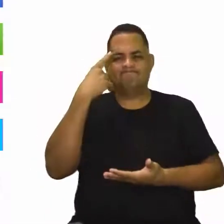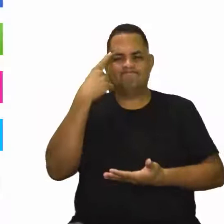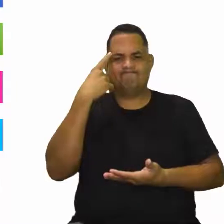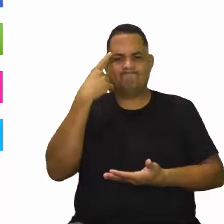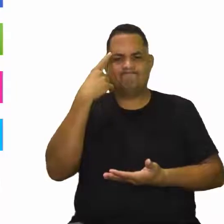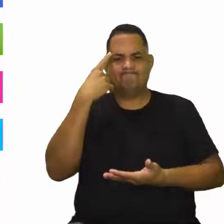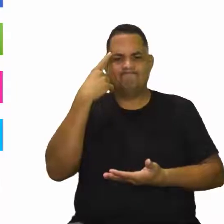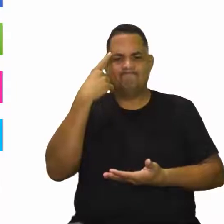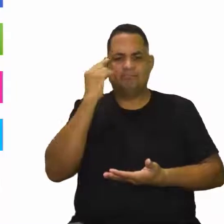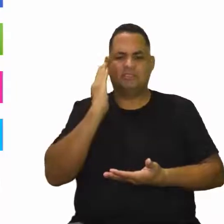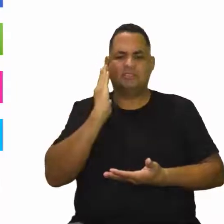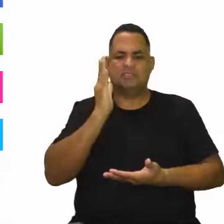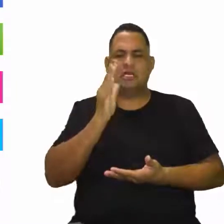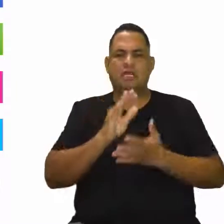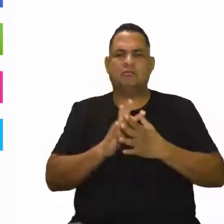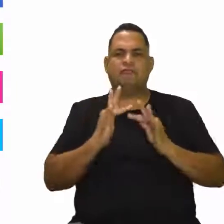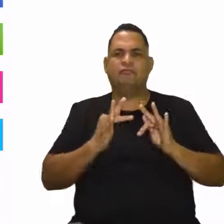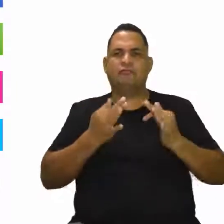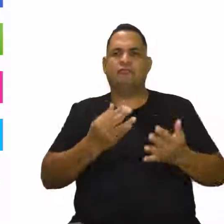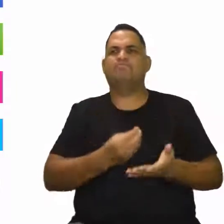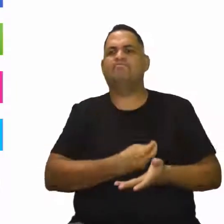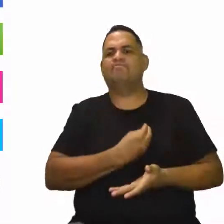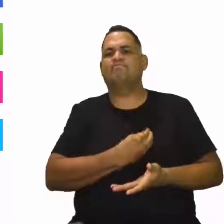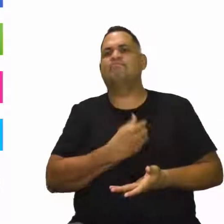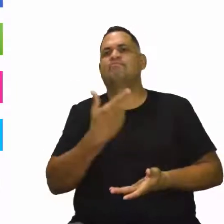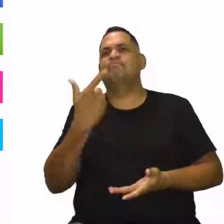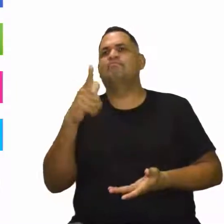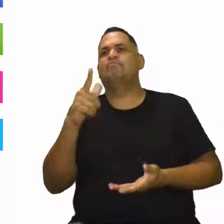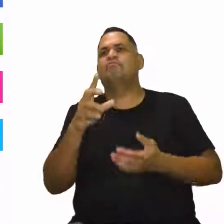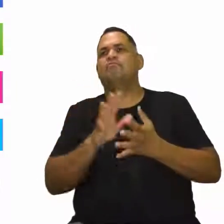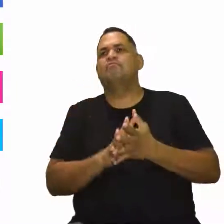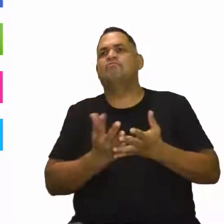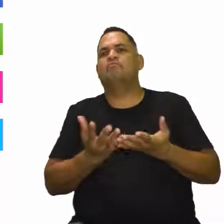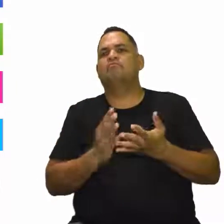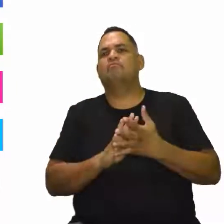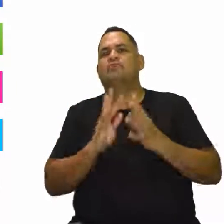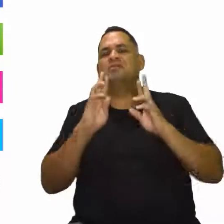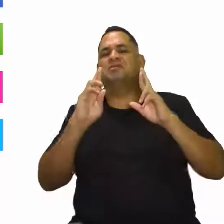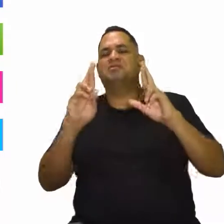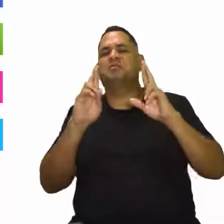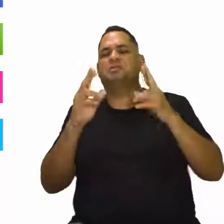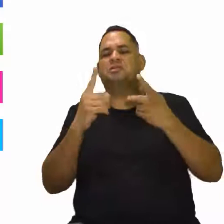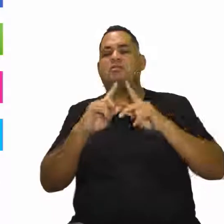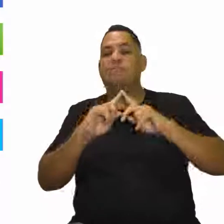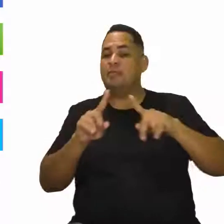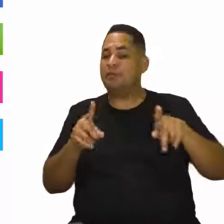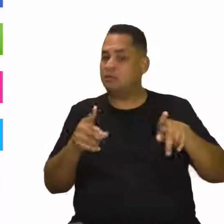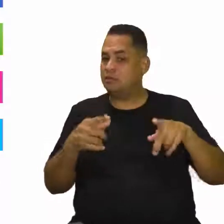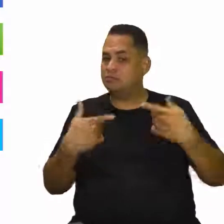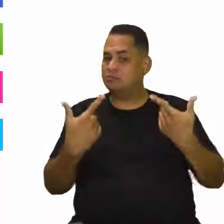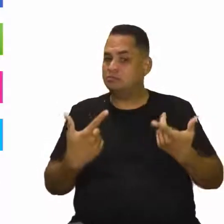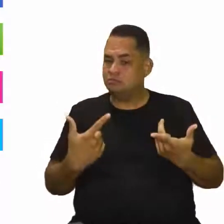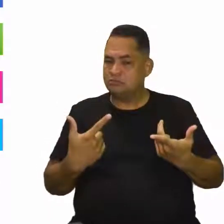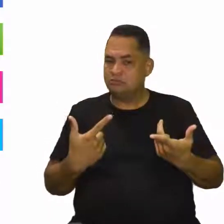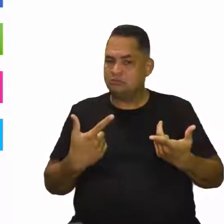olha, eu já estou no final da vida, não tenho mais perspectiva, mas a gente tem que estar sempre, se a gente tem, né, o